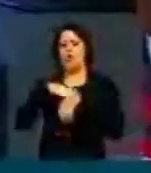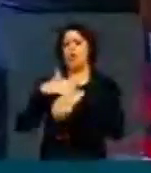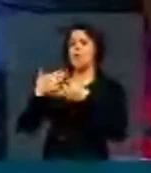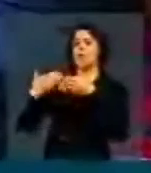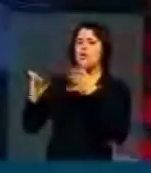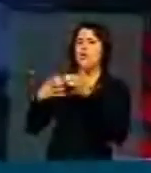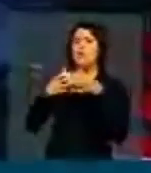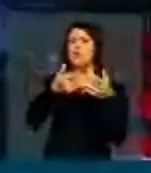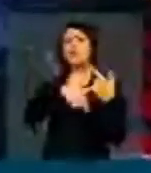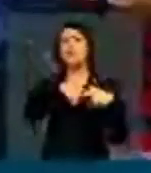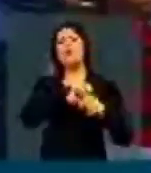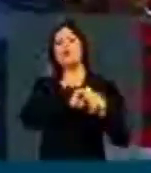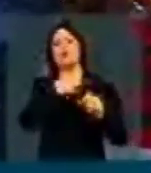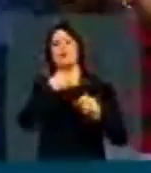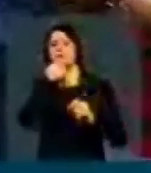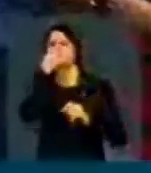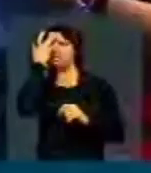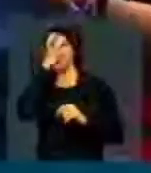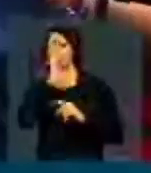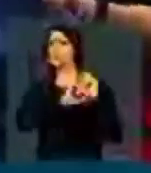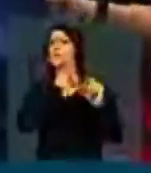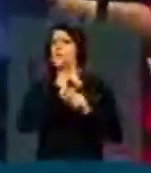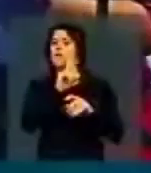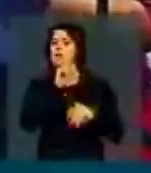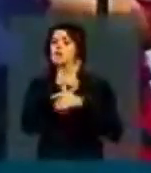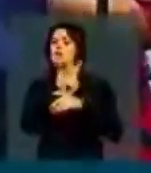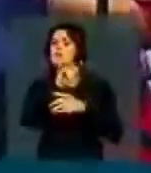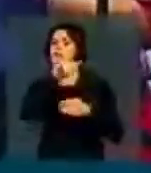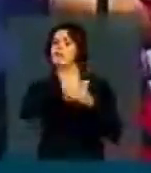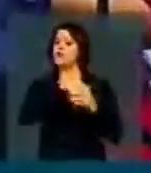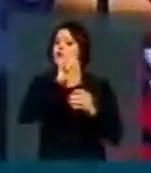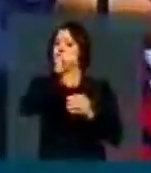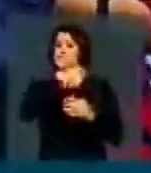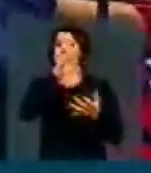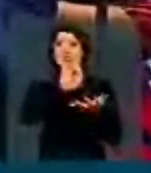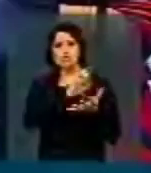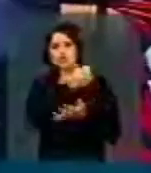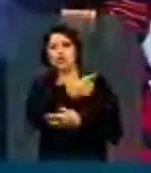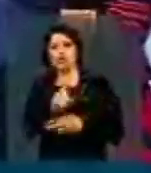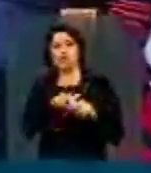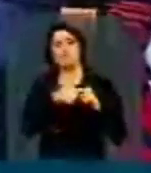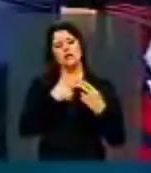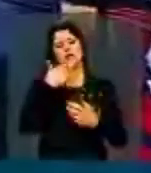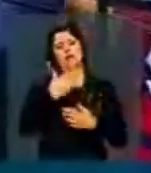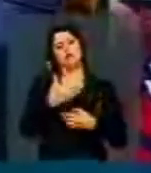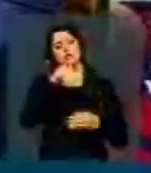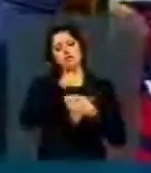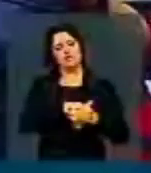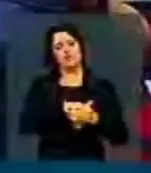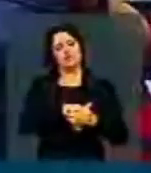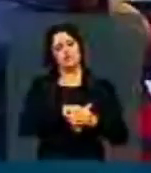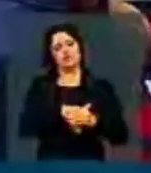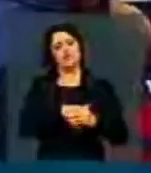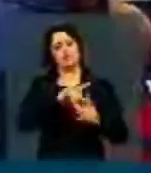oposição, que eu ainda não sei, para definir o voto concretamente. Mas só a favor de votar o marco civil,